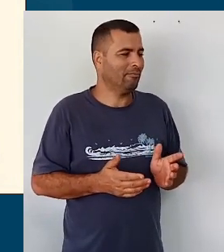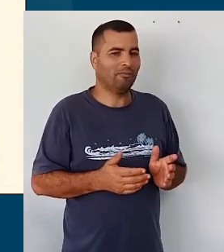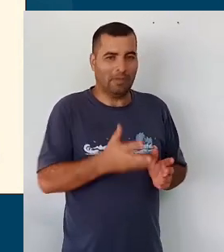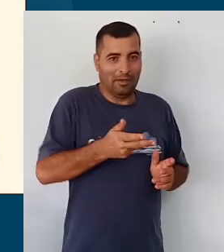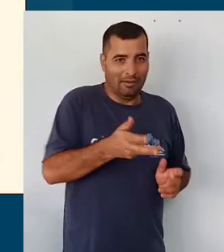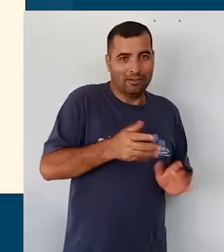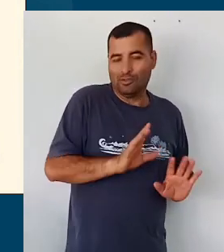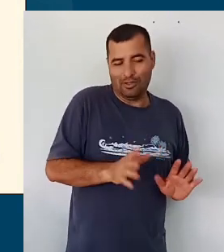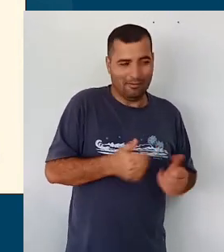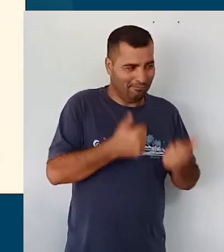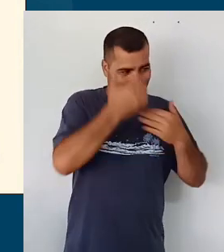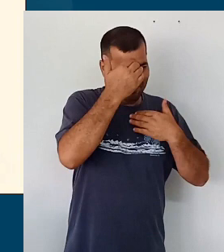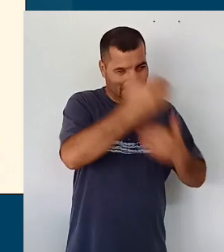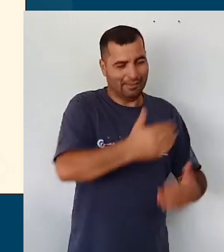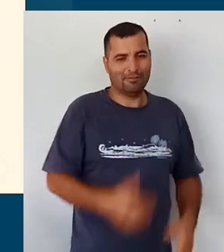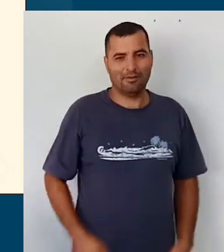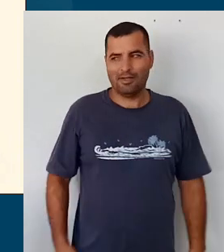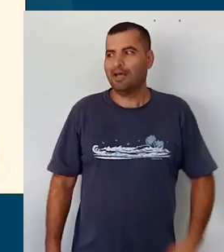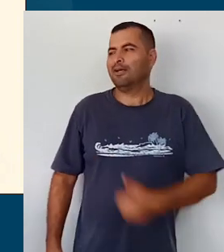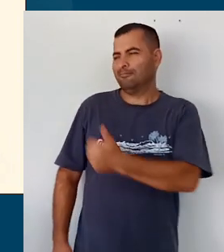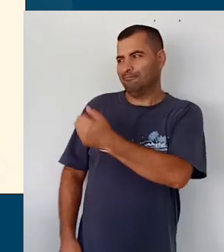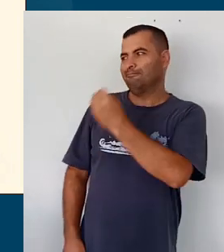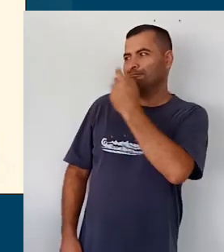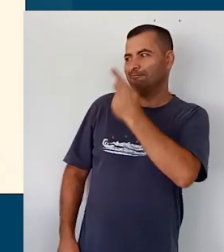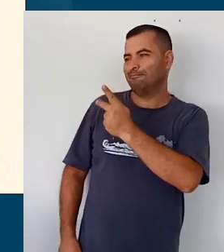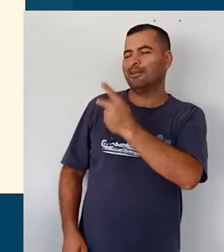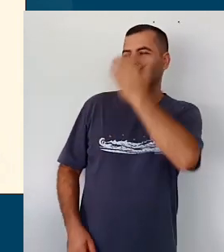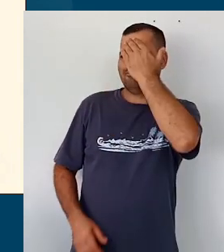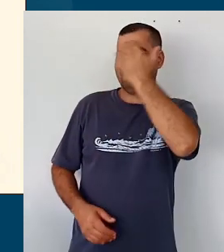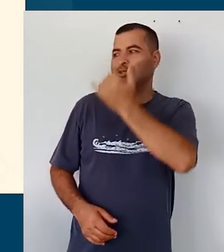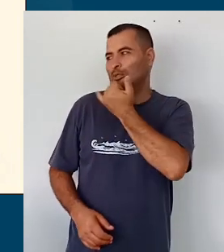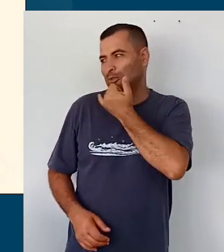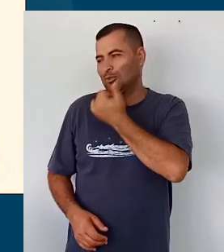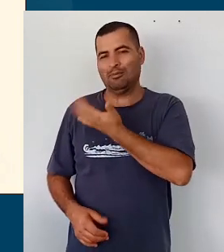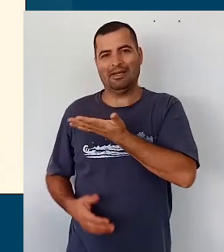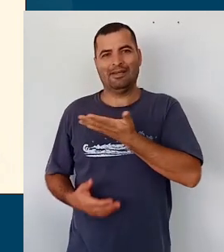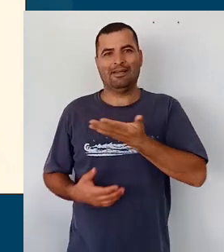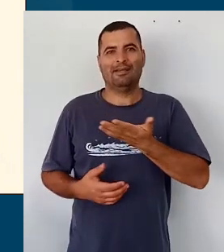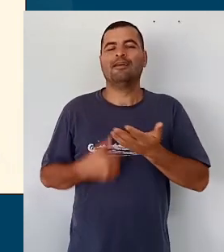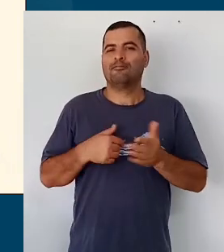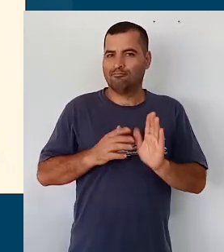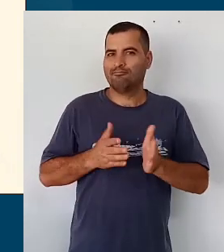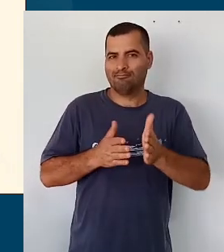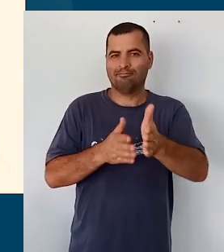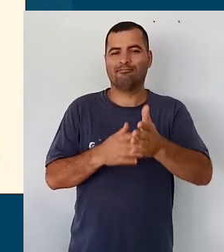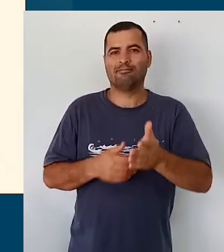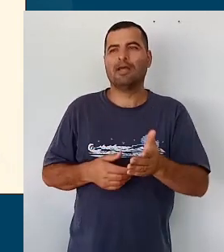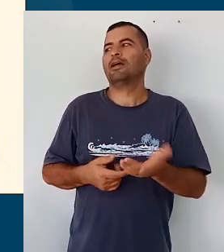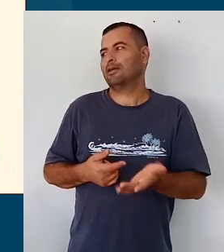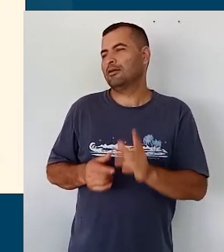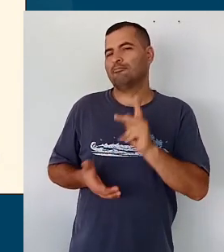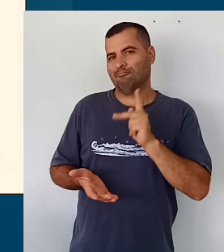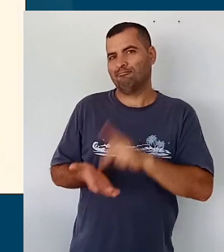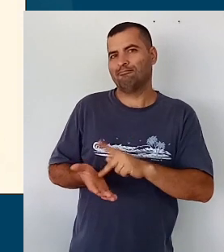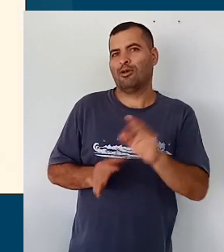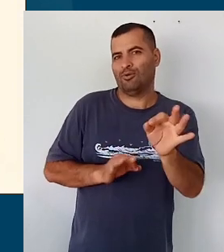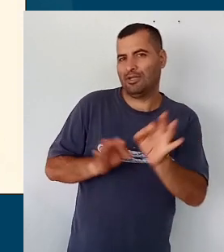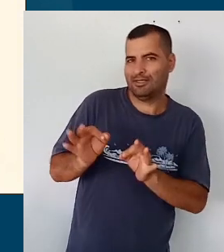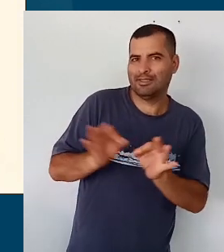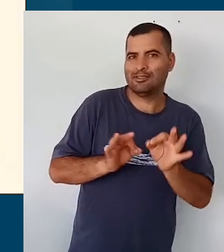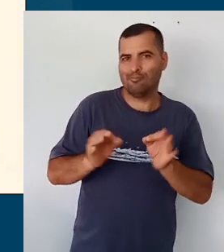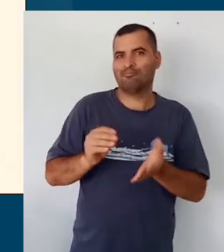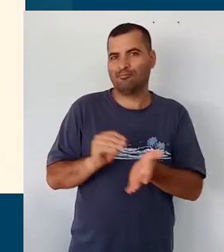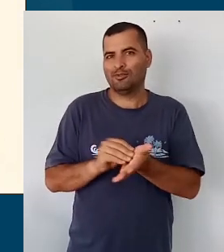acelerar um pouquinho só. Obrigado. Tá bom, desculpe. Bom, então, seguindo aqui, faz parte também da organização